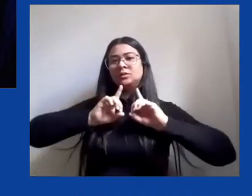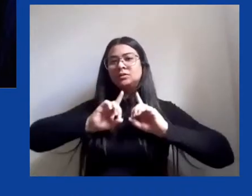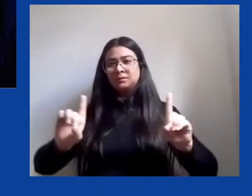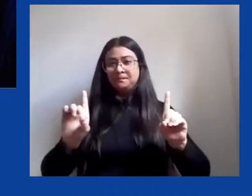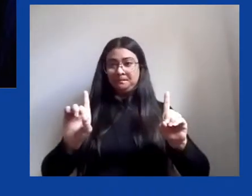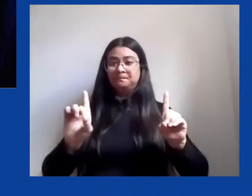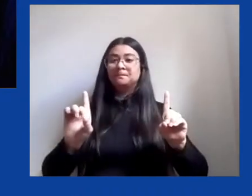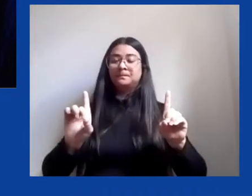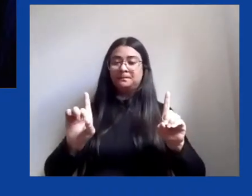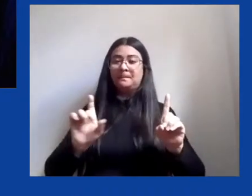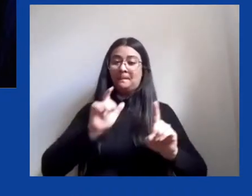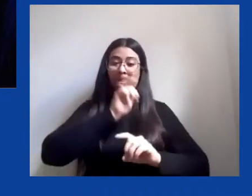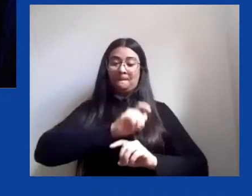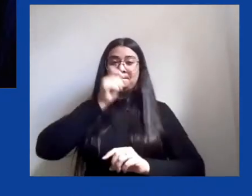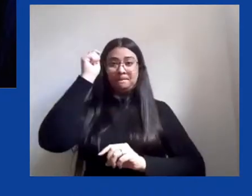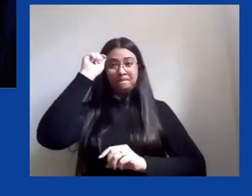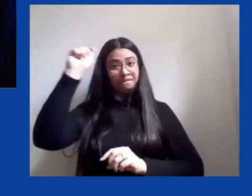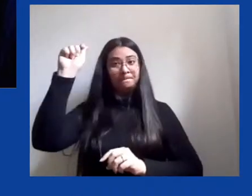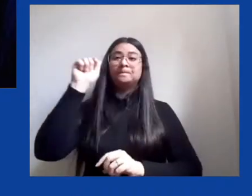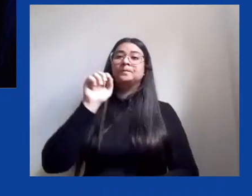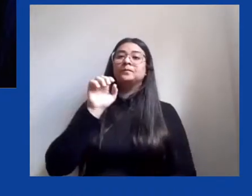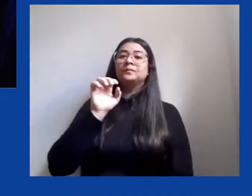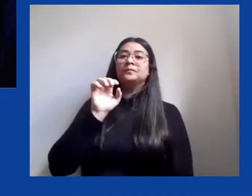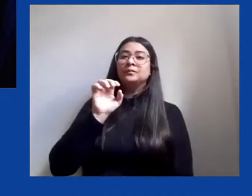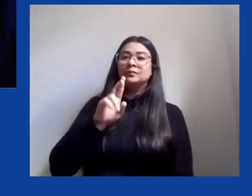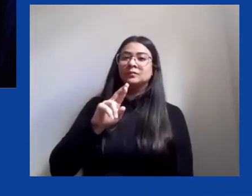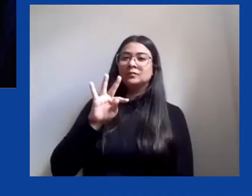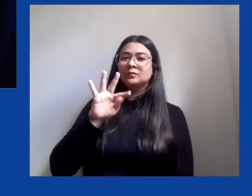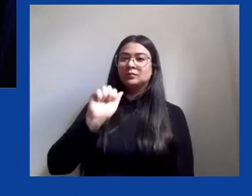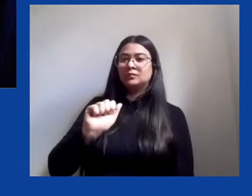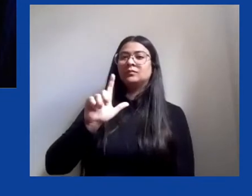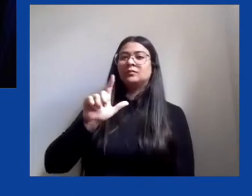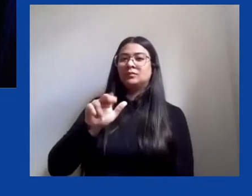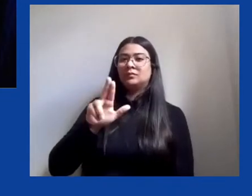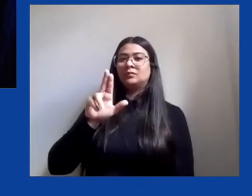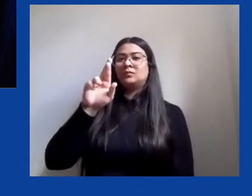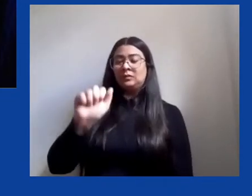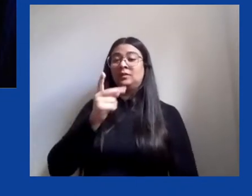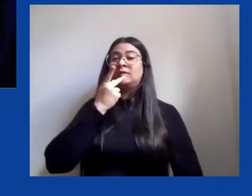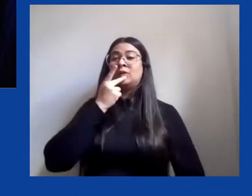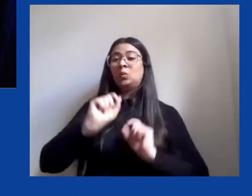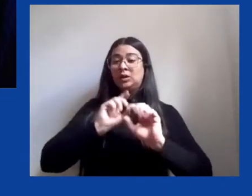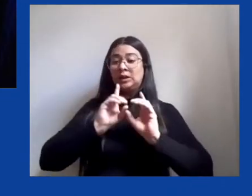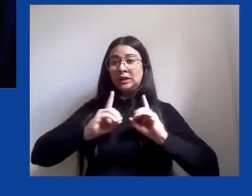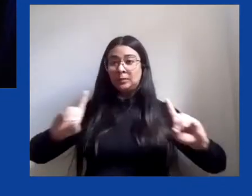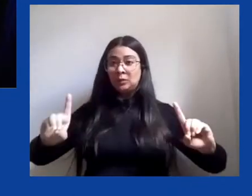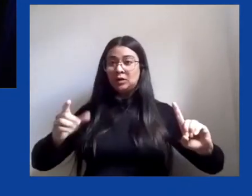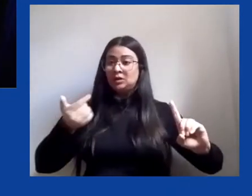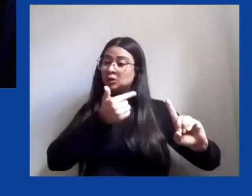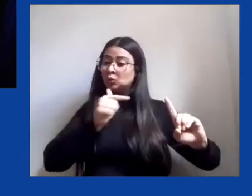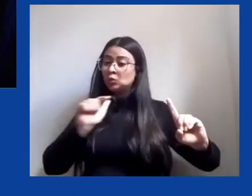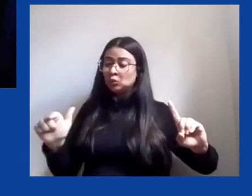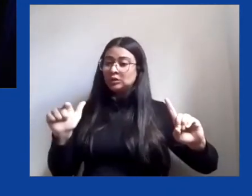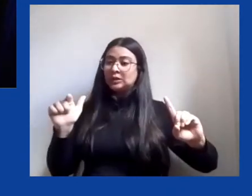Segato nos diz que uma democracia que não tenha em sua deontologia irredutível